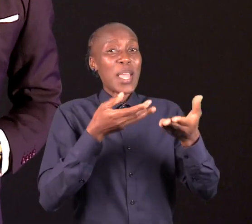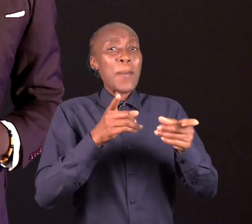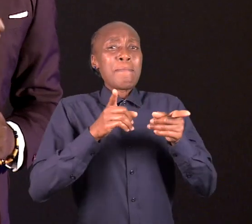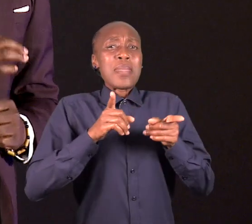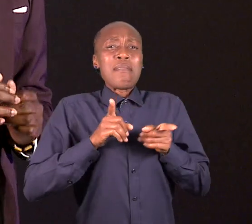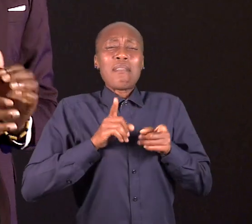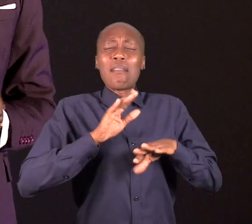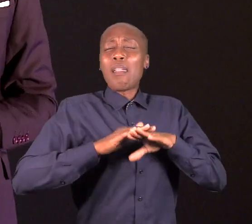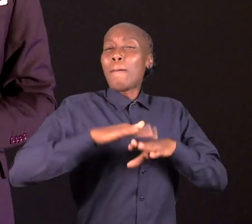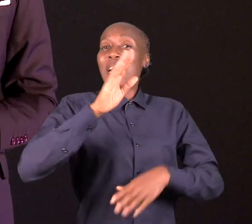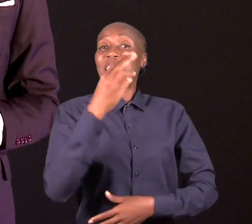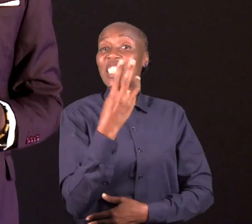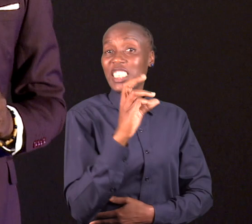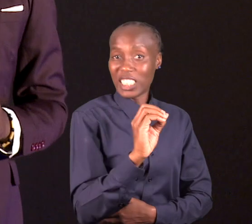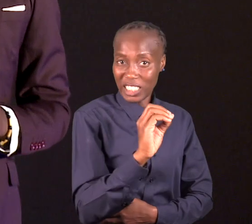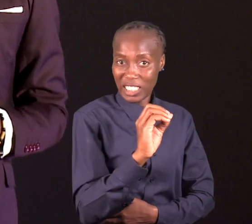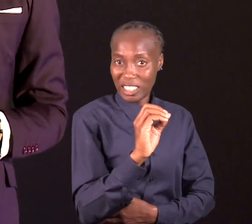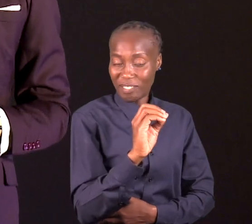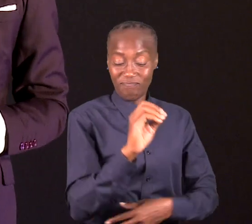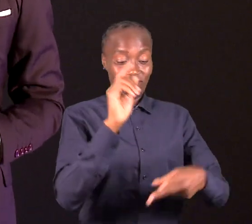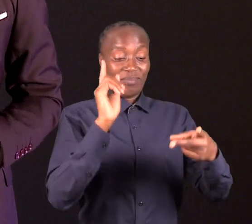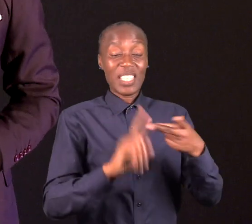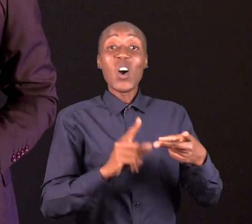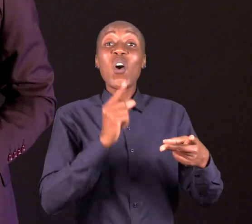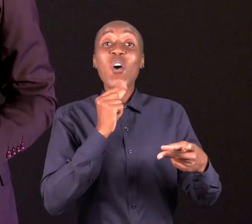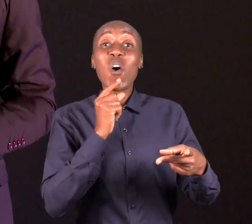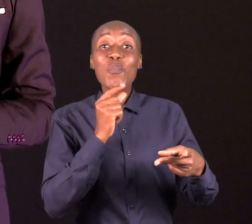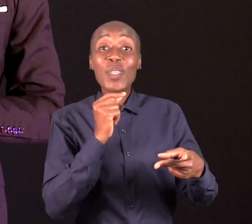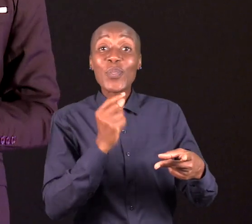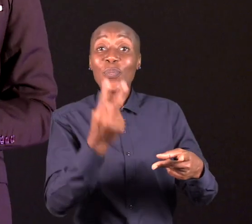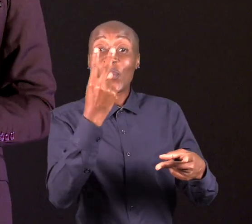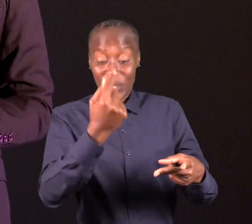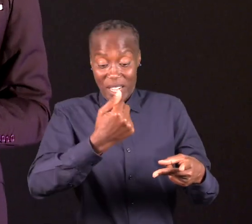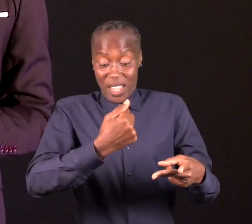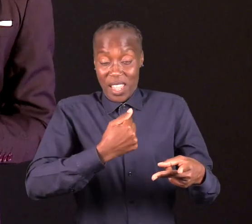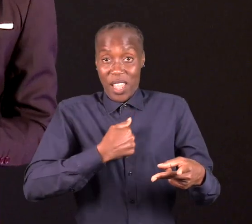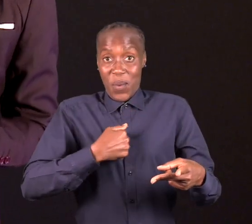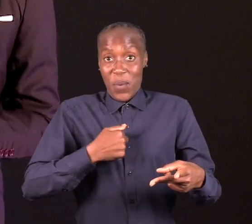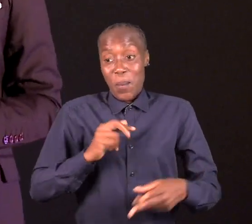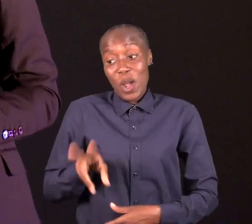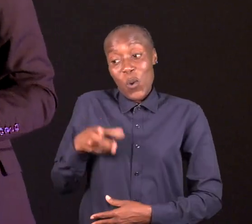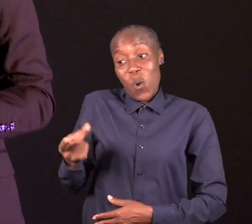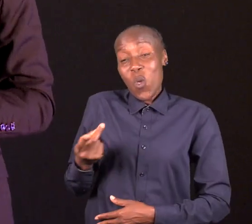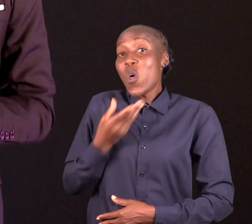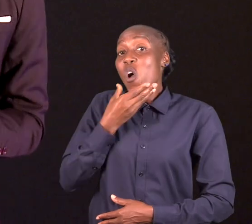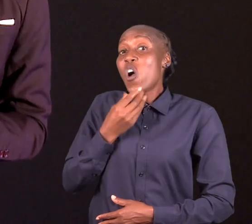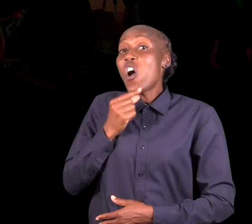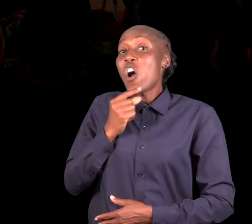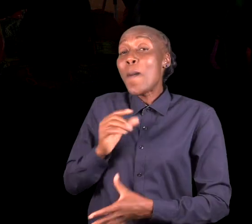30 raparigas, contando com a presença de dois rapazes apenas, neste caso eu e o meu amigo.